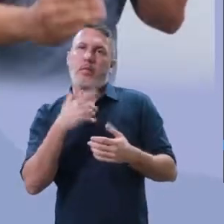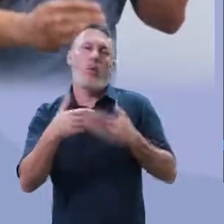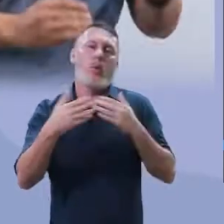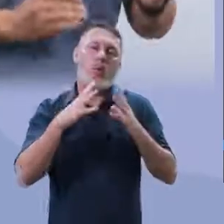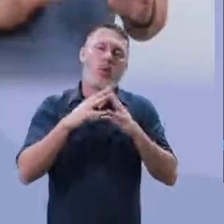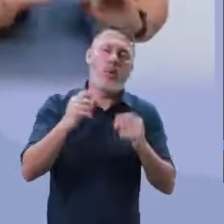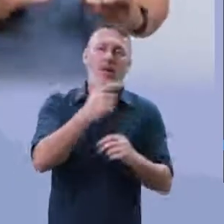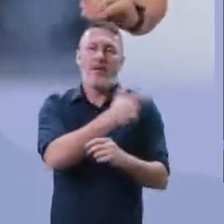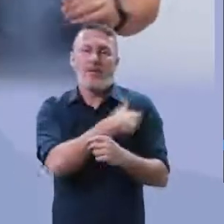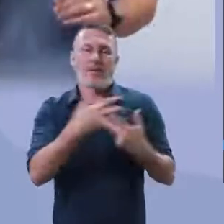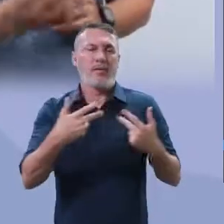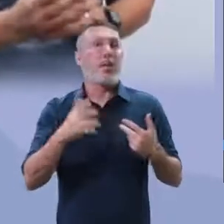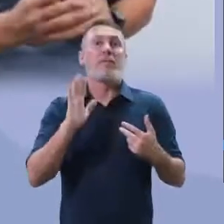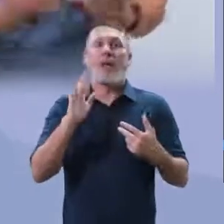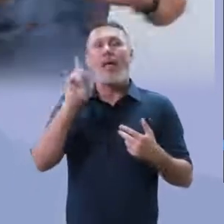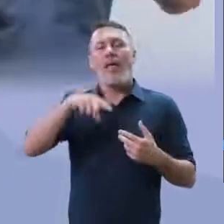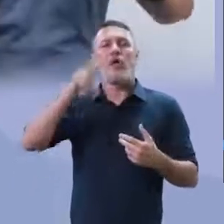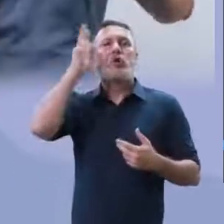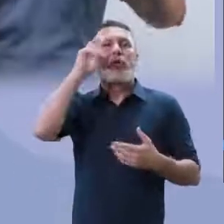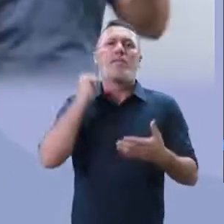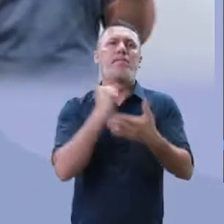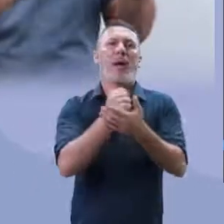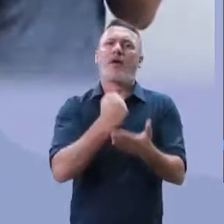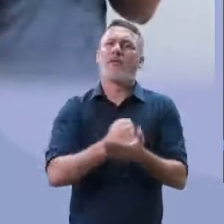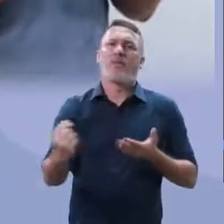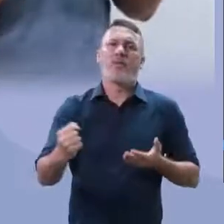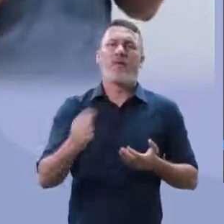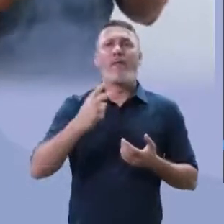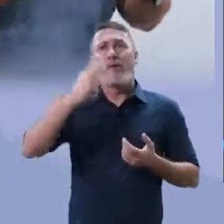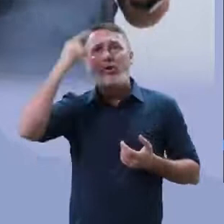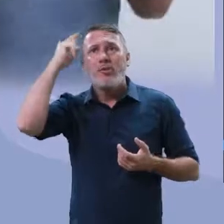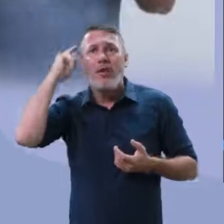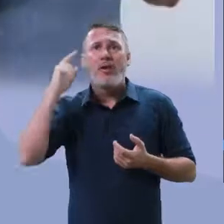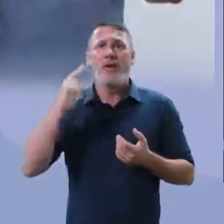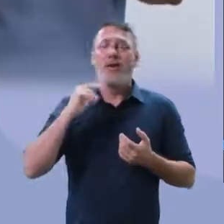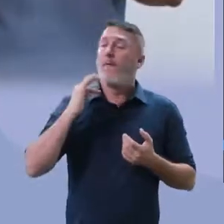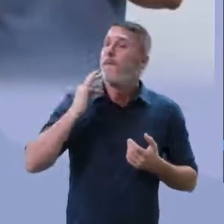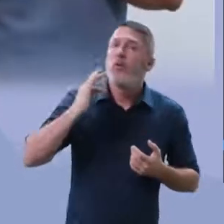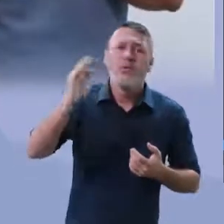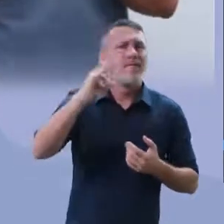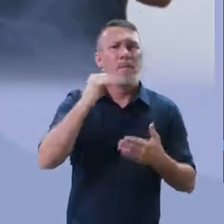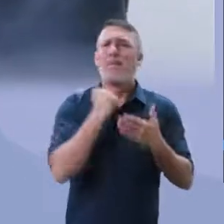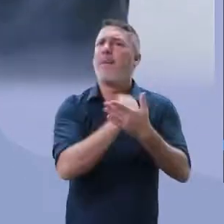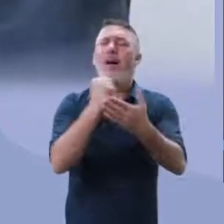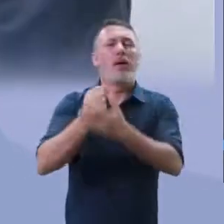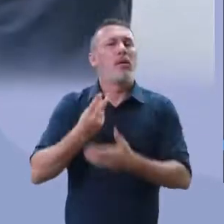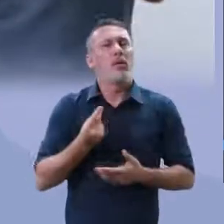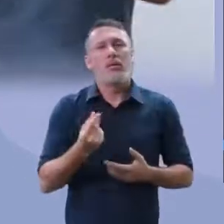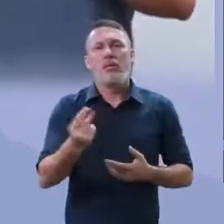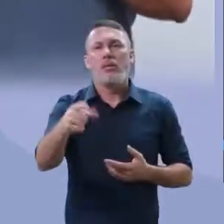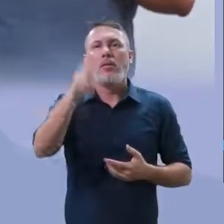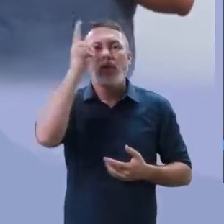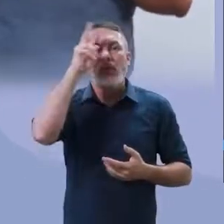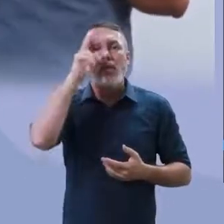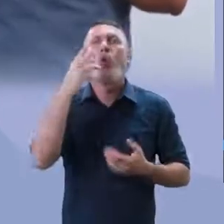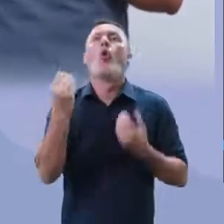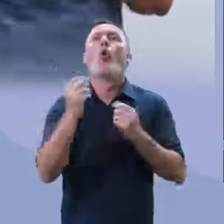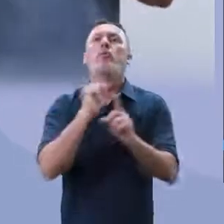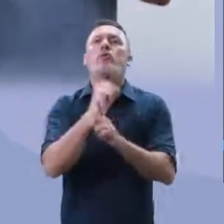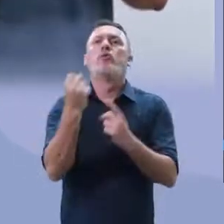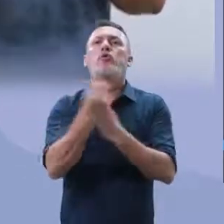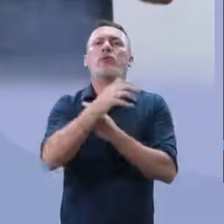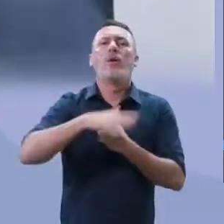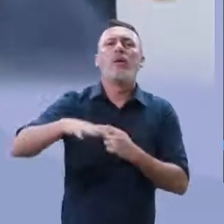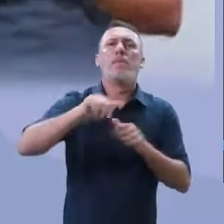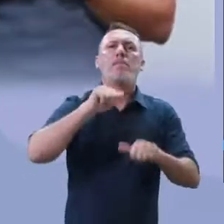vestibulares são fatos históricos, são fatos também descritos. Como que a população modificou? Como que você se modificou,